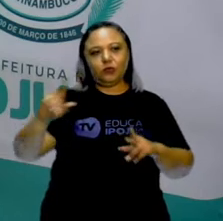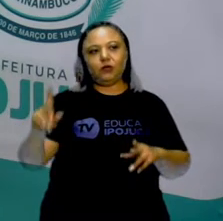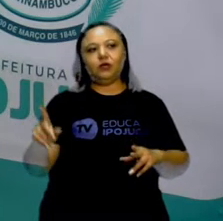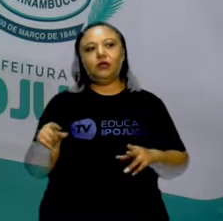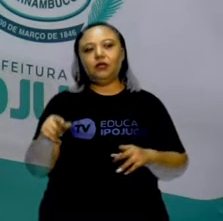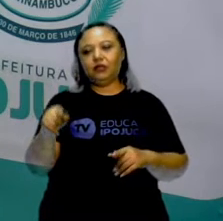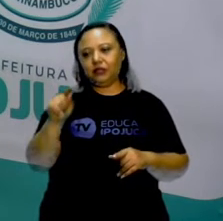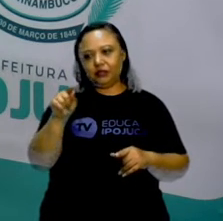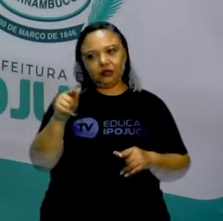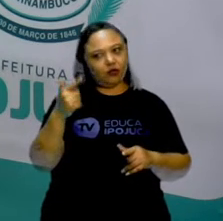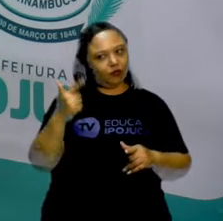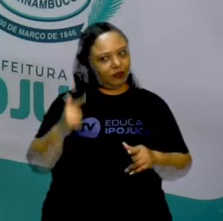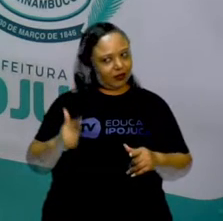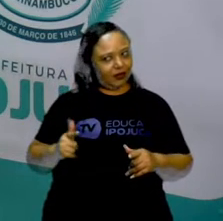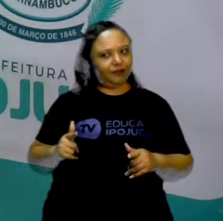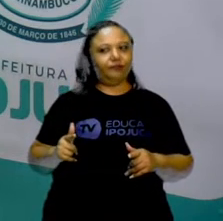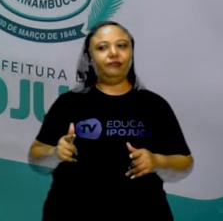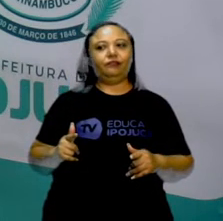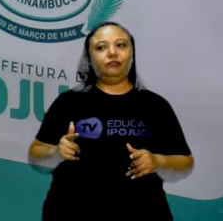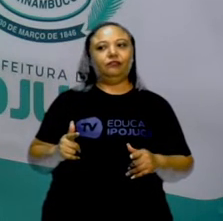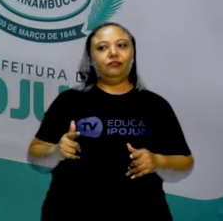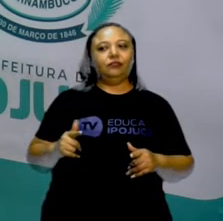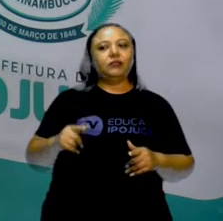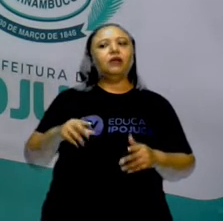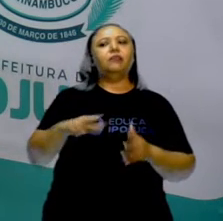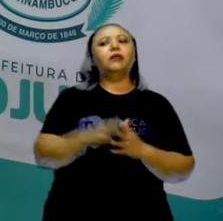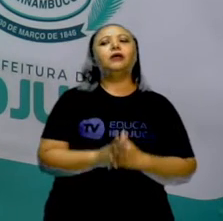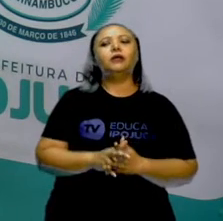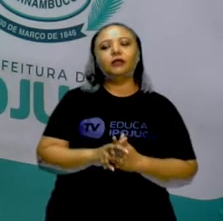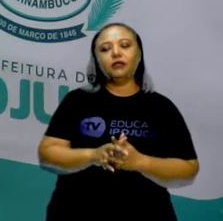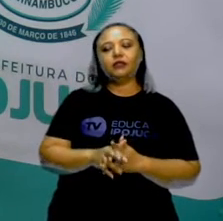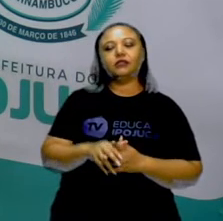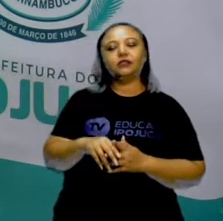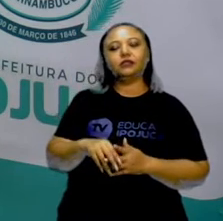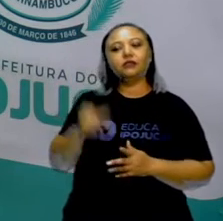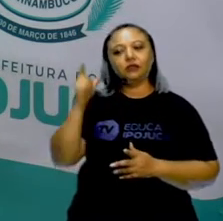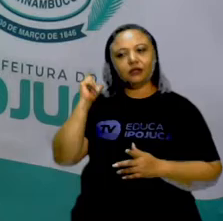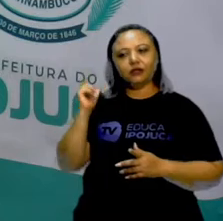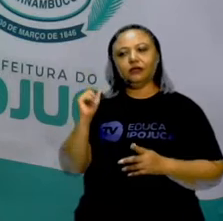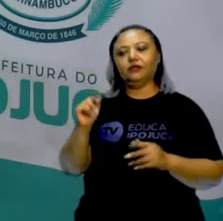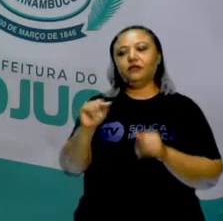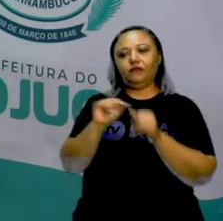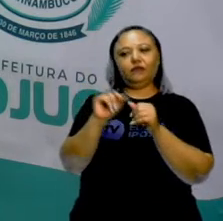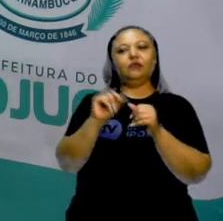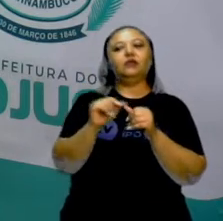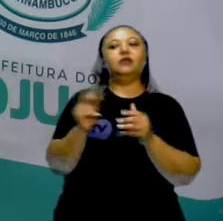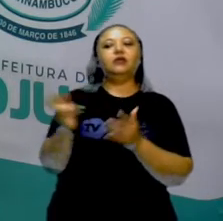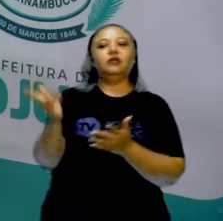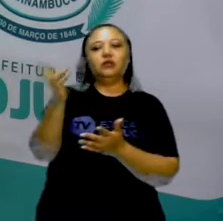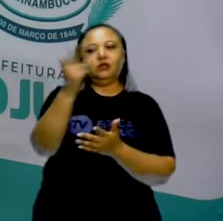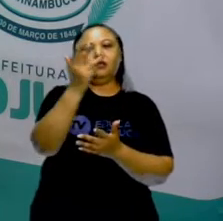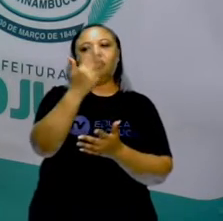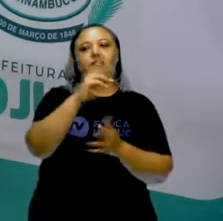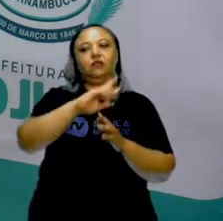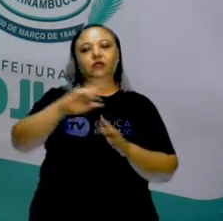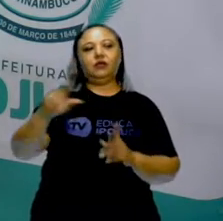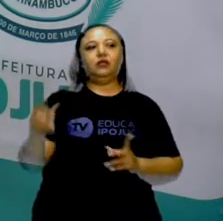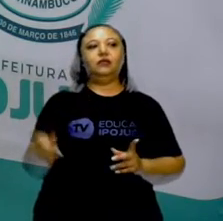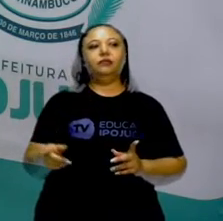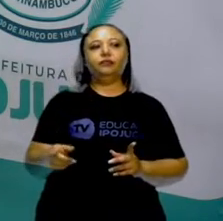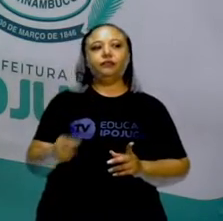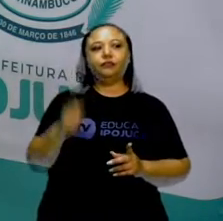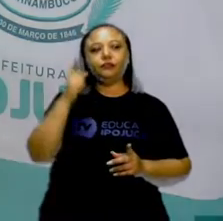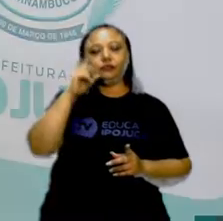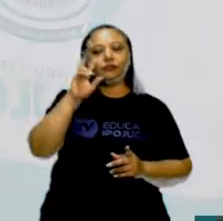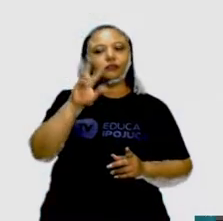nessa figura não encontramos polígonos. Mas será que toda obra de Tassila é assim? Ou tem alguma que é diferente? Vamos para o próximo quadro.